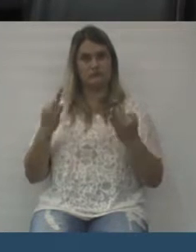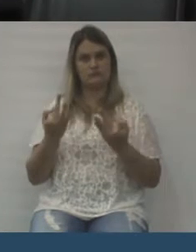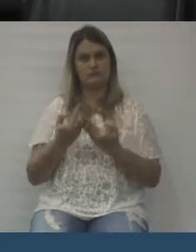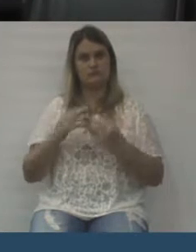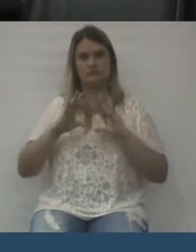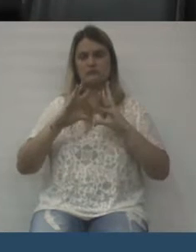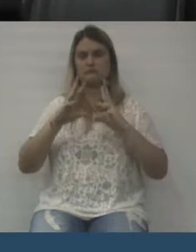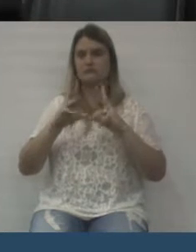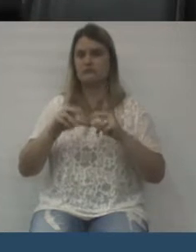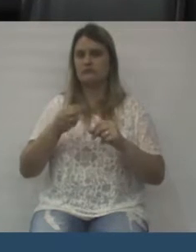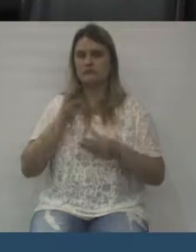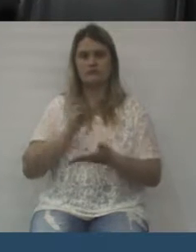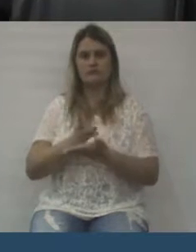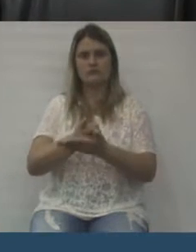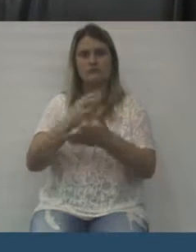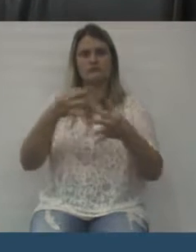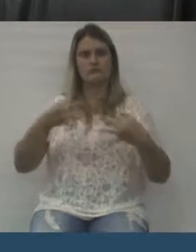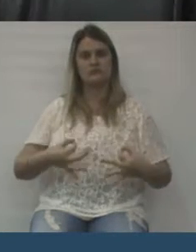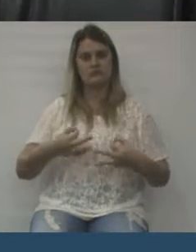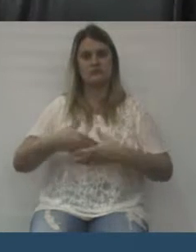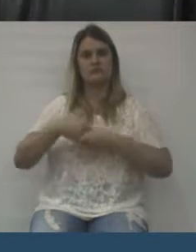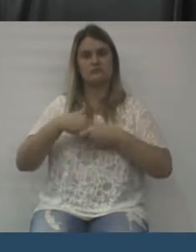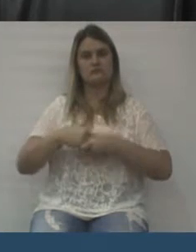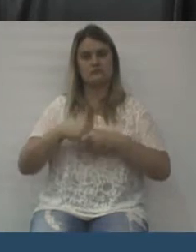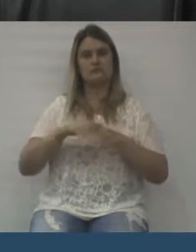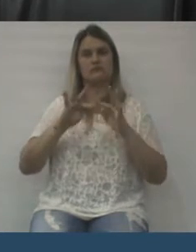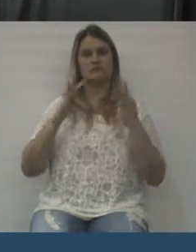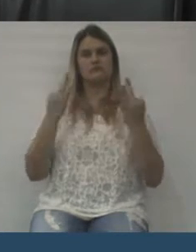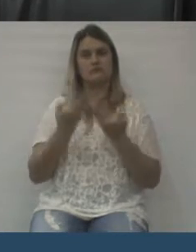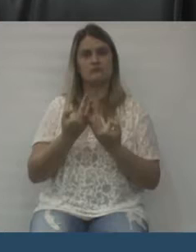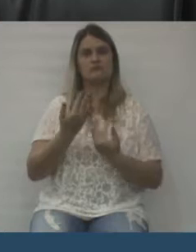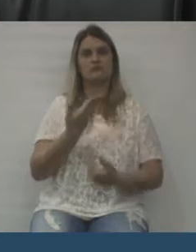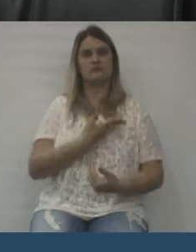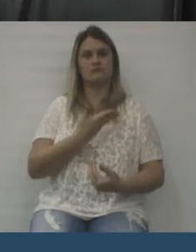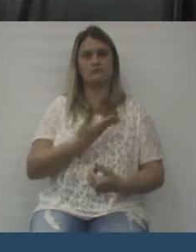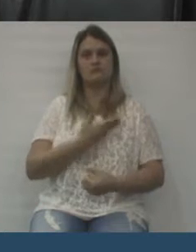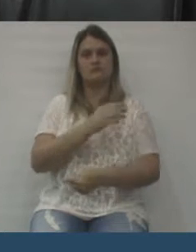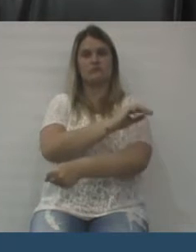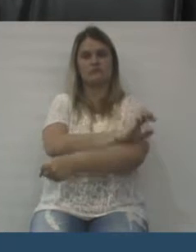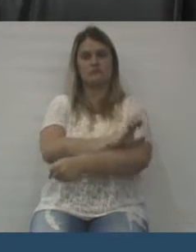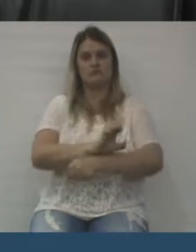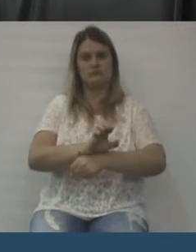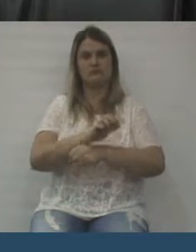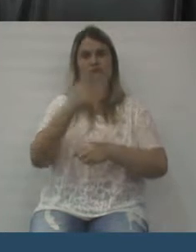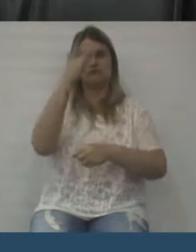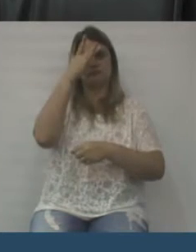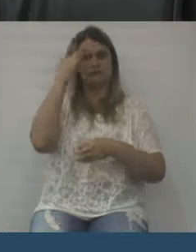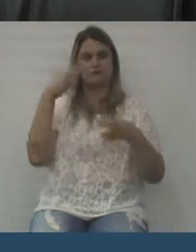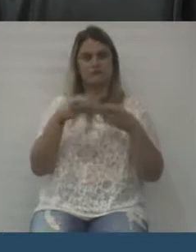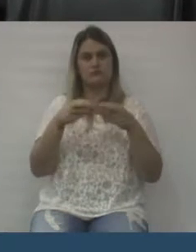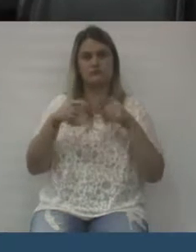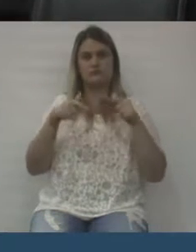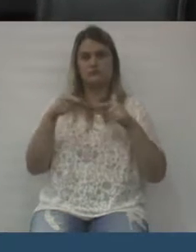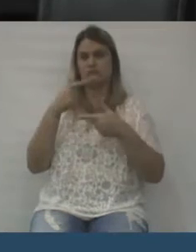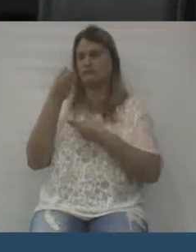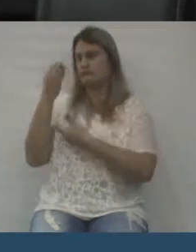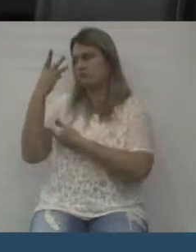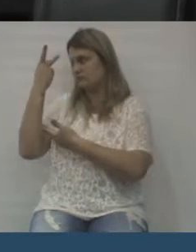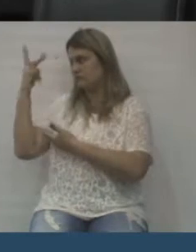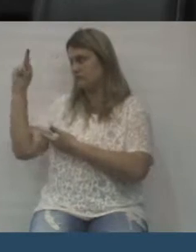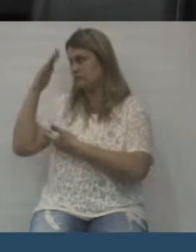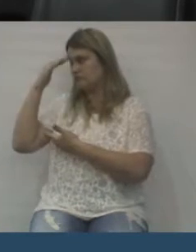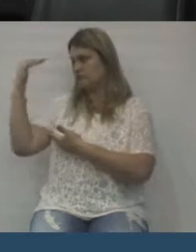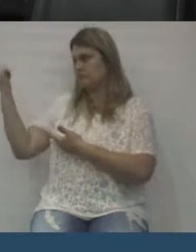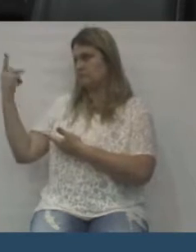família, tudo dá certo. Então, parabéns a toda a família, aos amigos, aos estagiários que estão aqui prestigiando vocês,